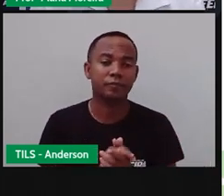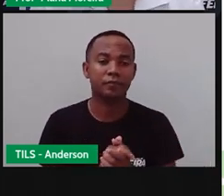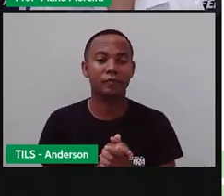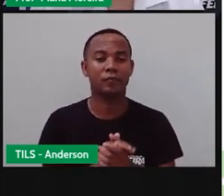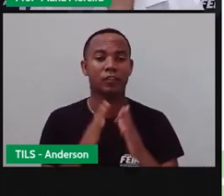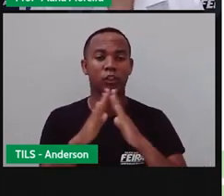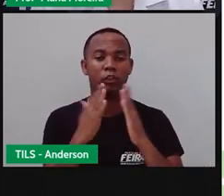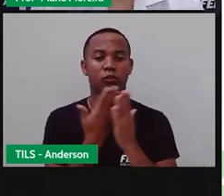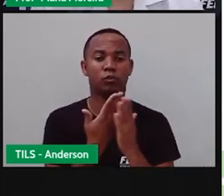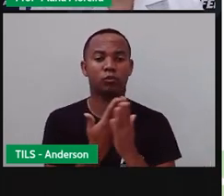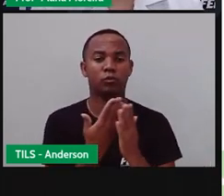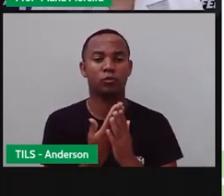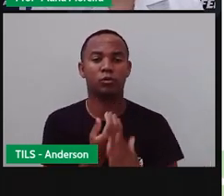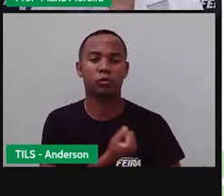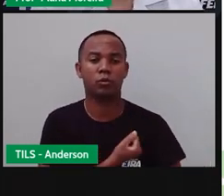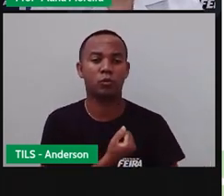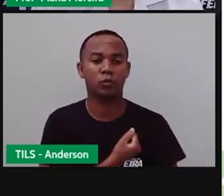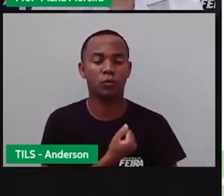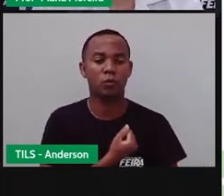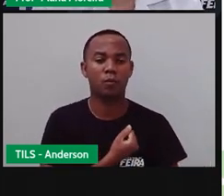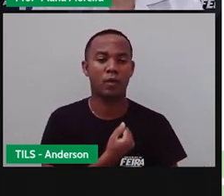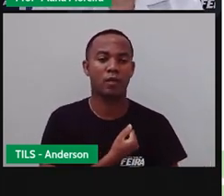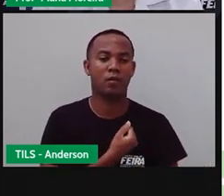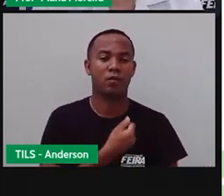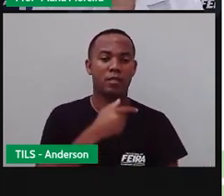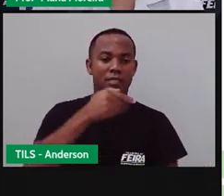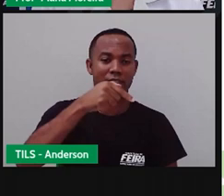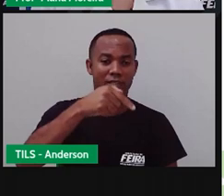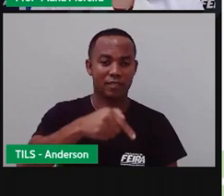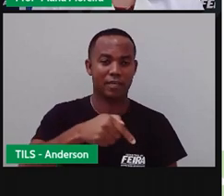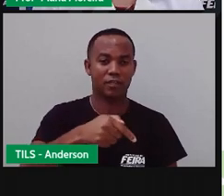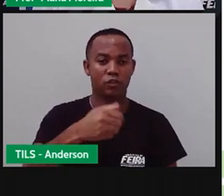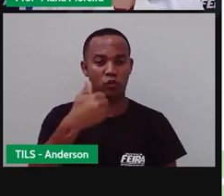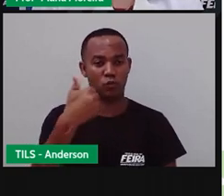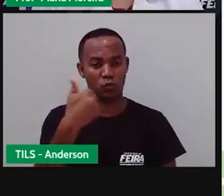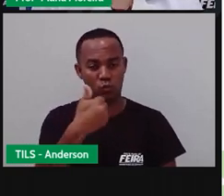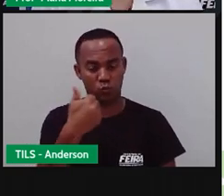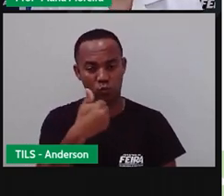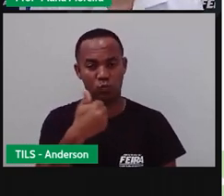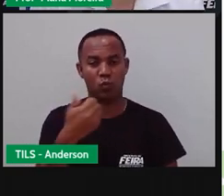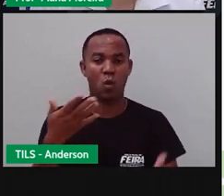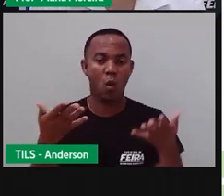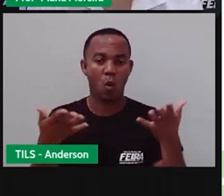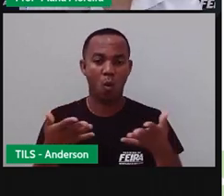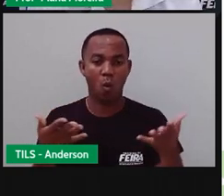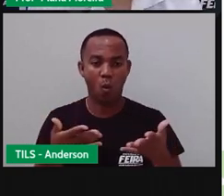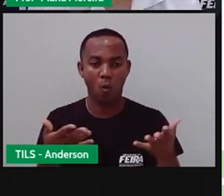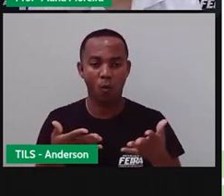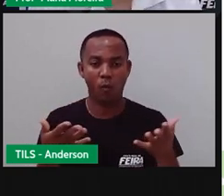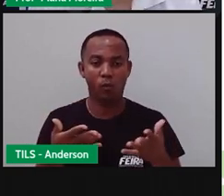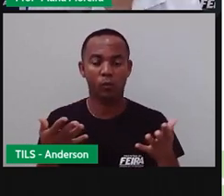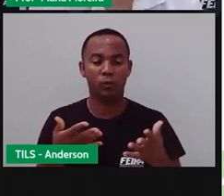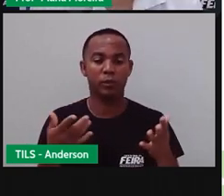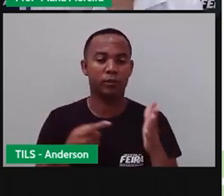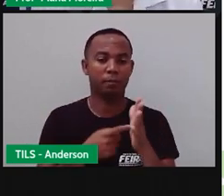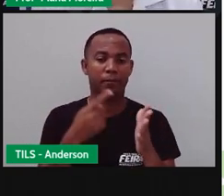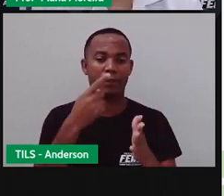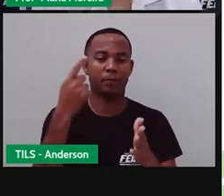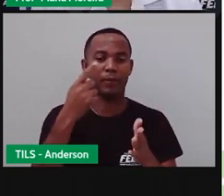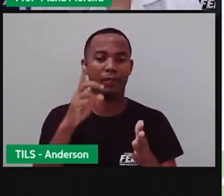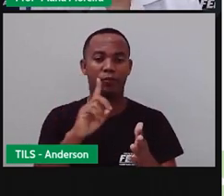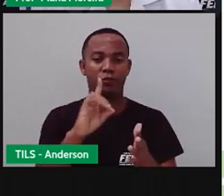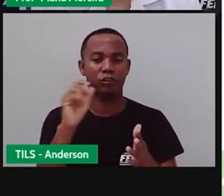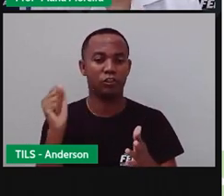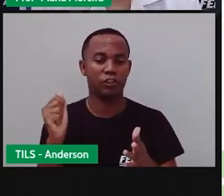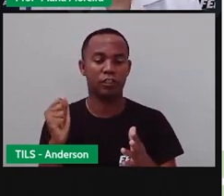Nossa aula de número 71, né? Vamos lá, hoje nosso primeiro dia do